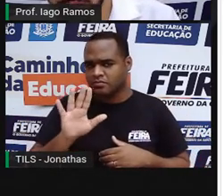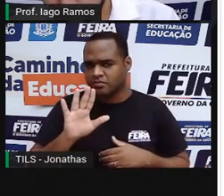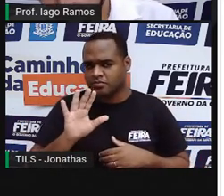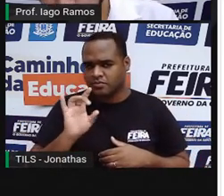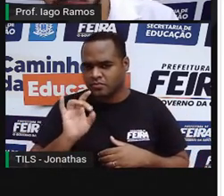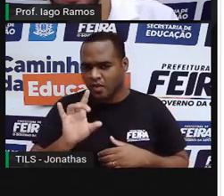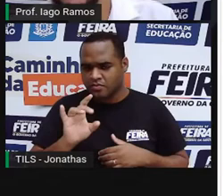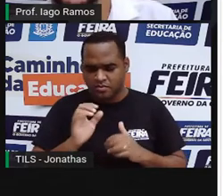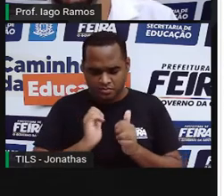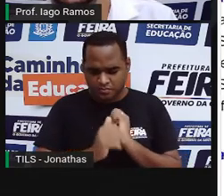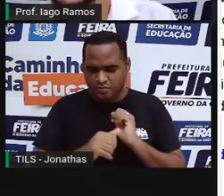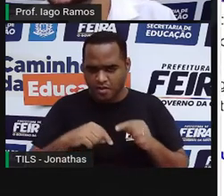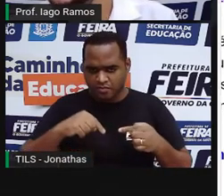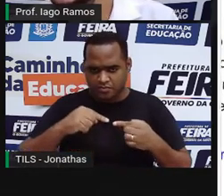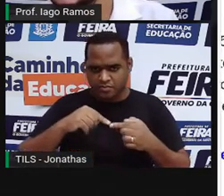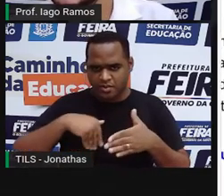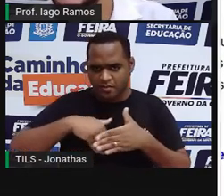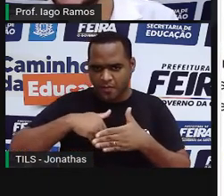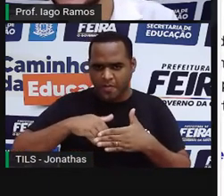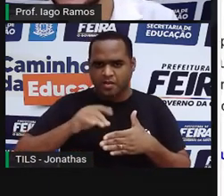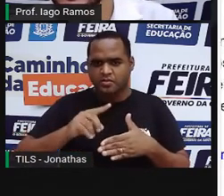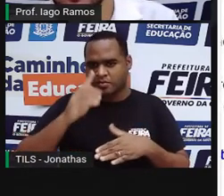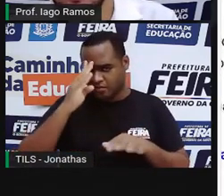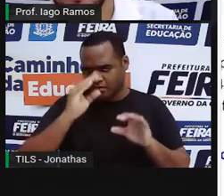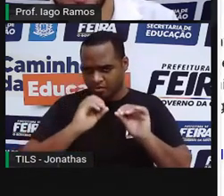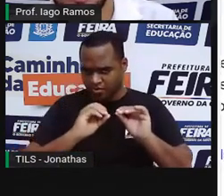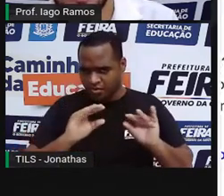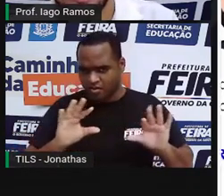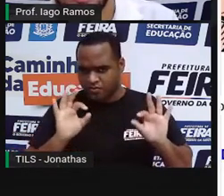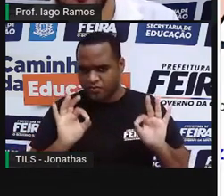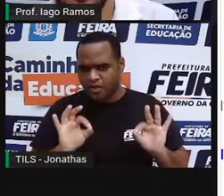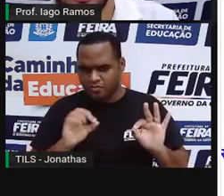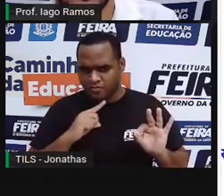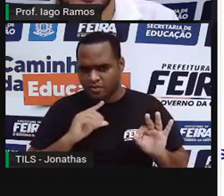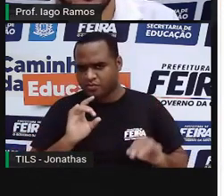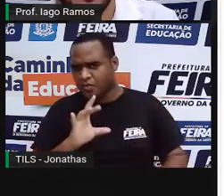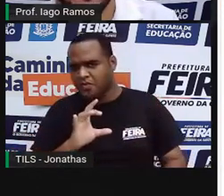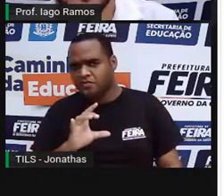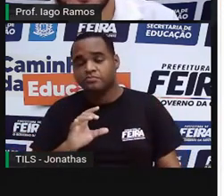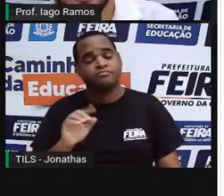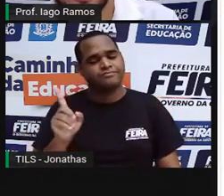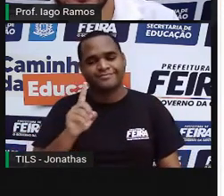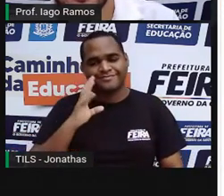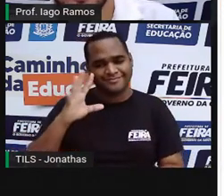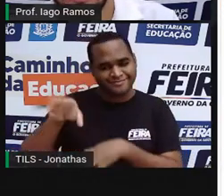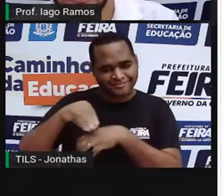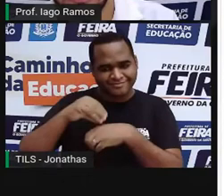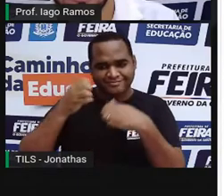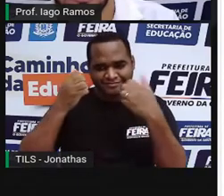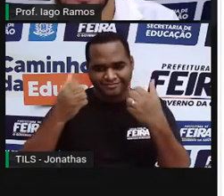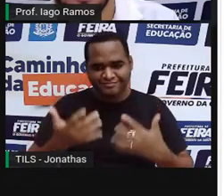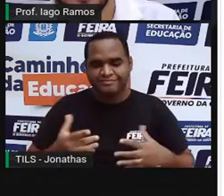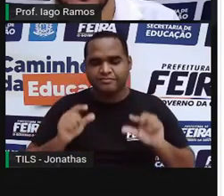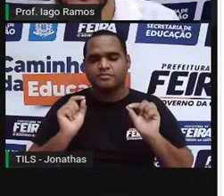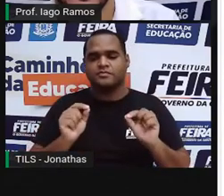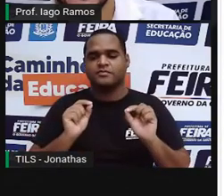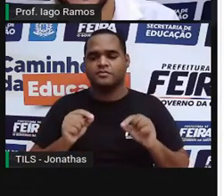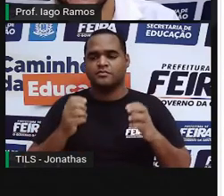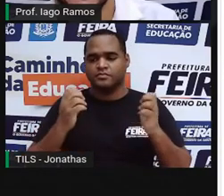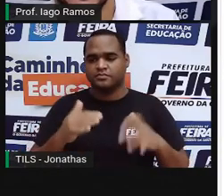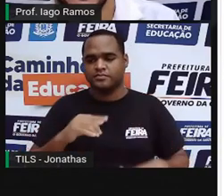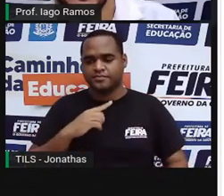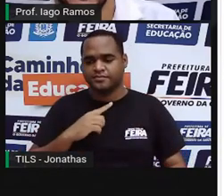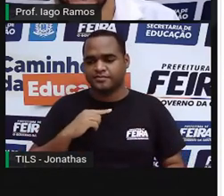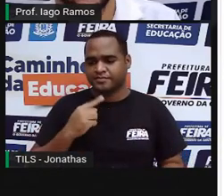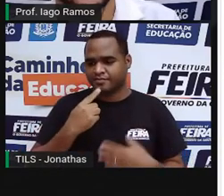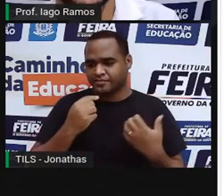partida de futebol para fazer a gente entender isso, né? Porque eu trago para você aqui, olha só, eu vou trazer